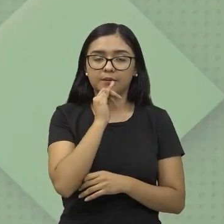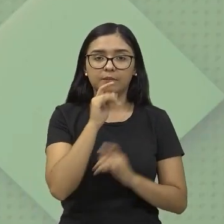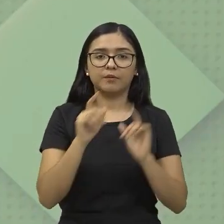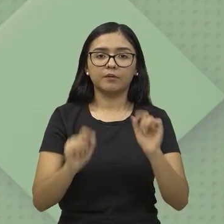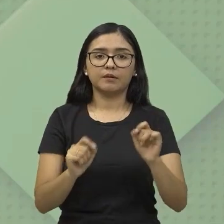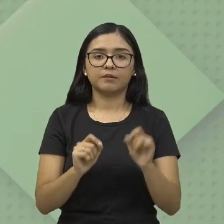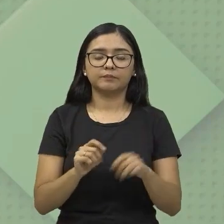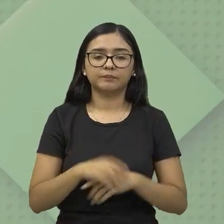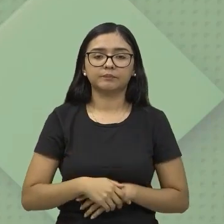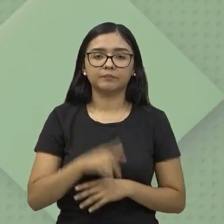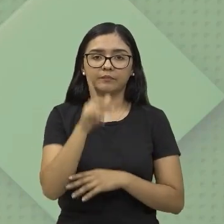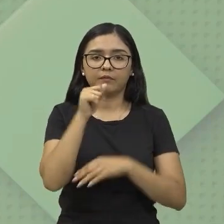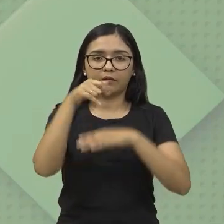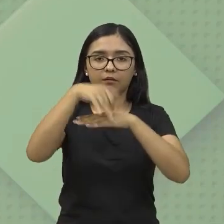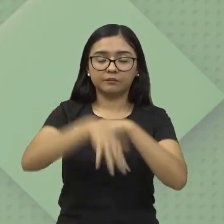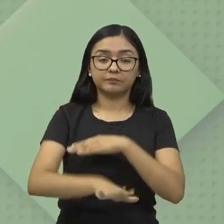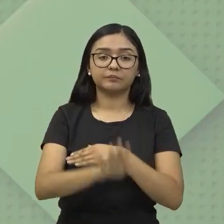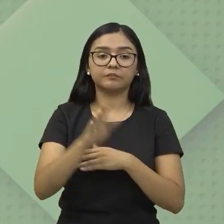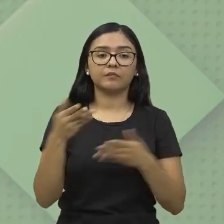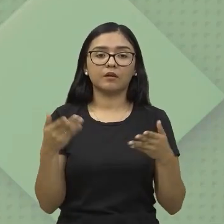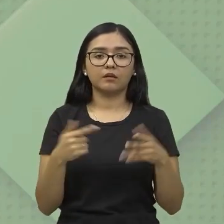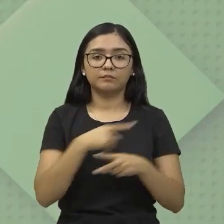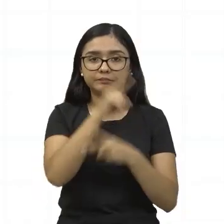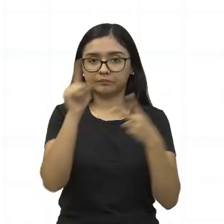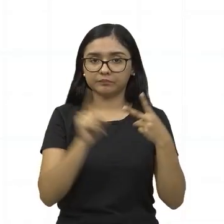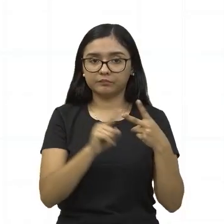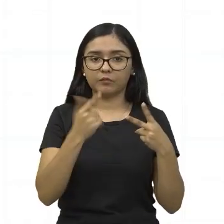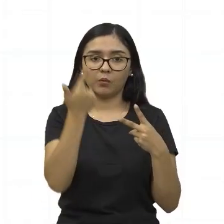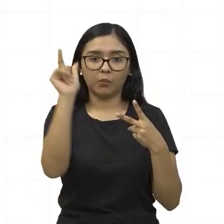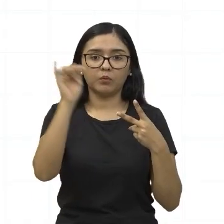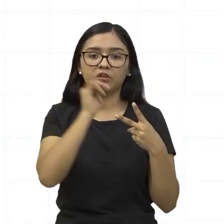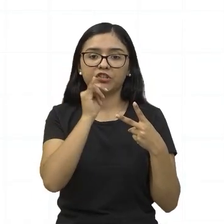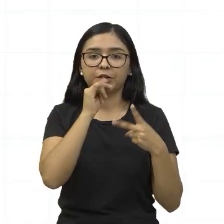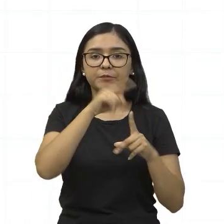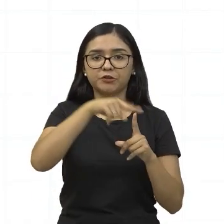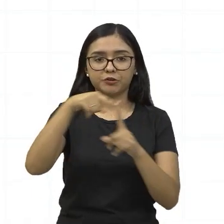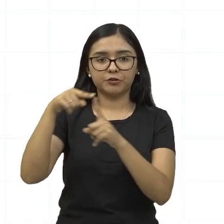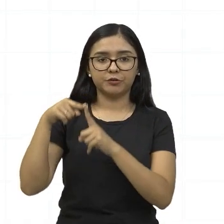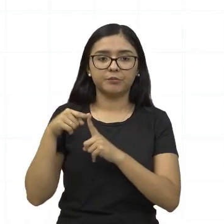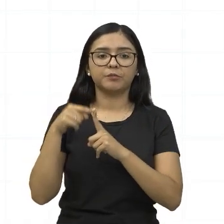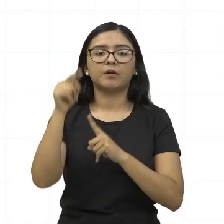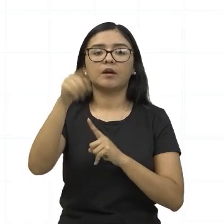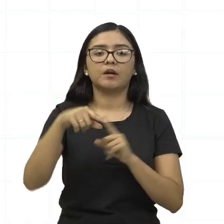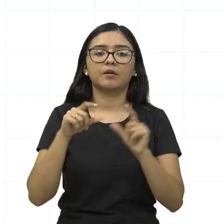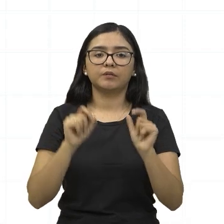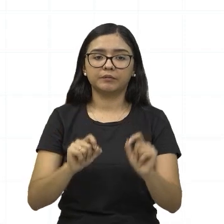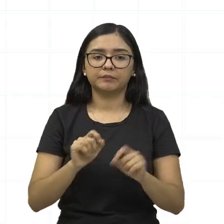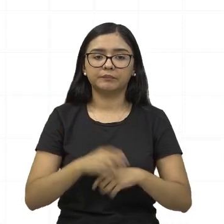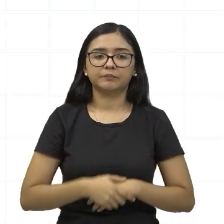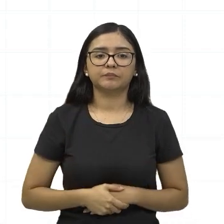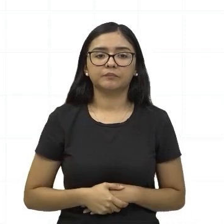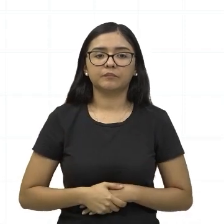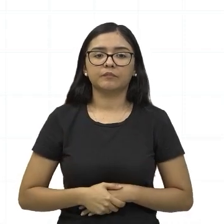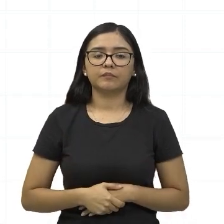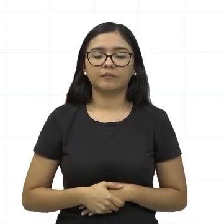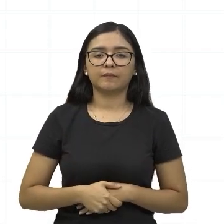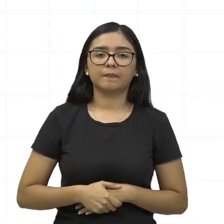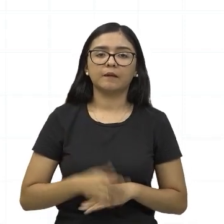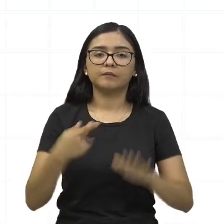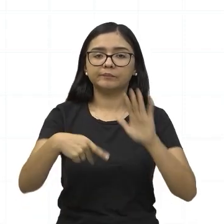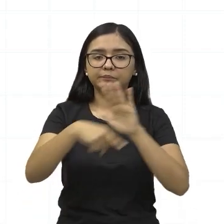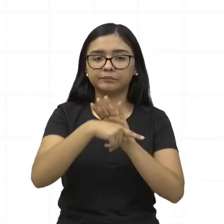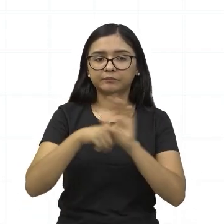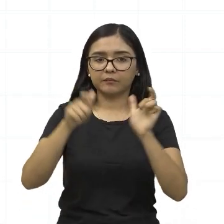as hidrelétricas. A gente tem um outro exemplo de hidrelétrica, que é a usina hidrelétrica de Tucuruí.